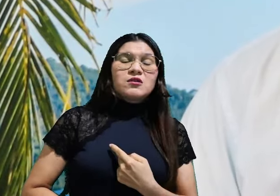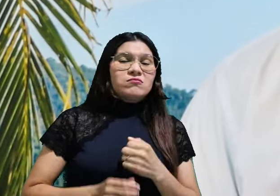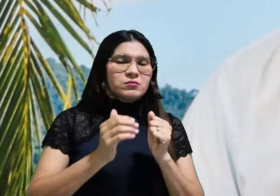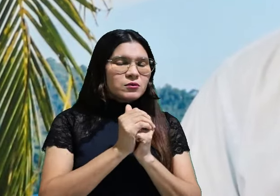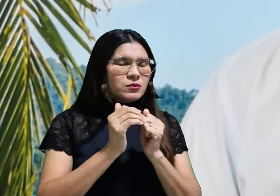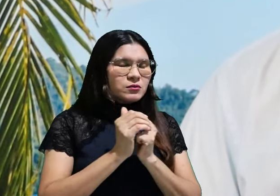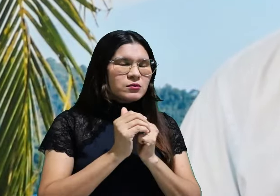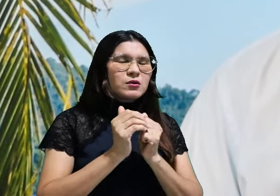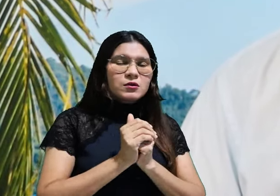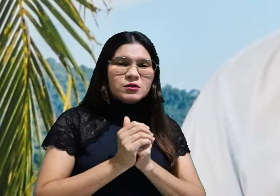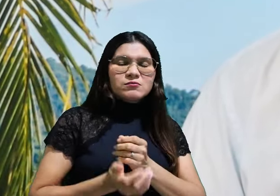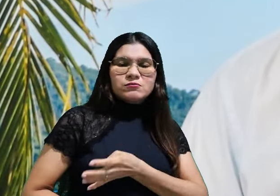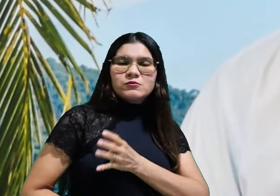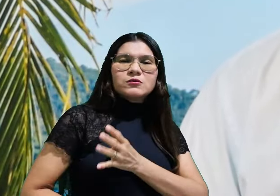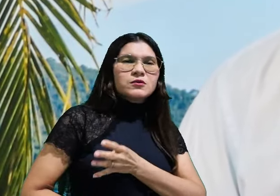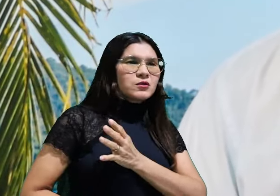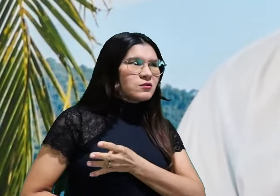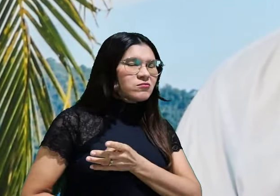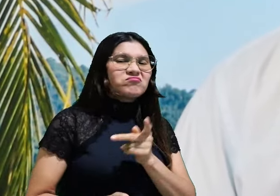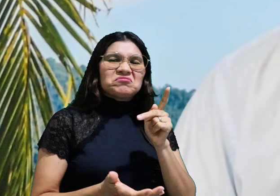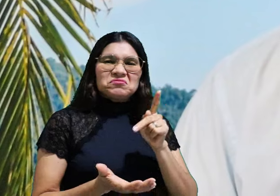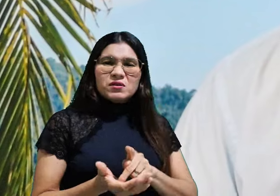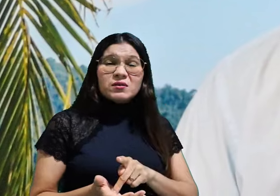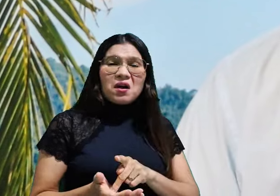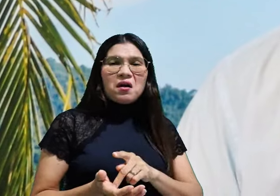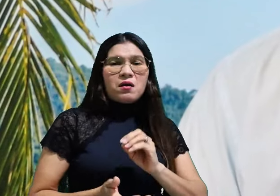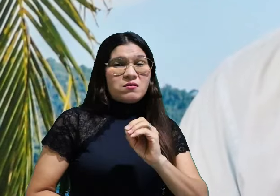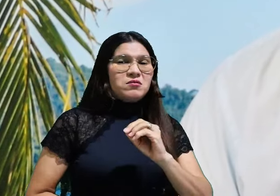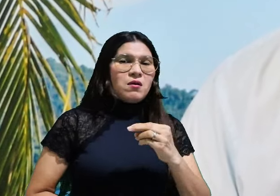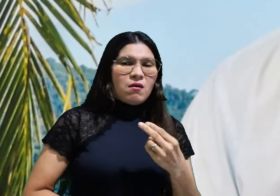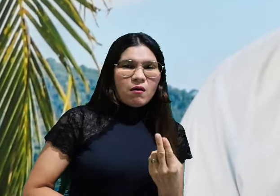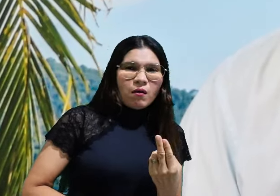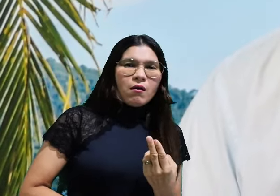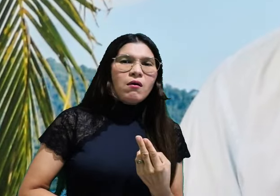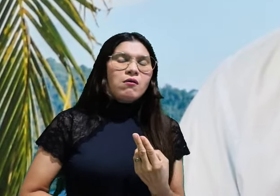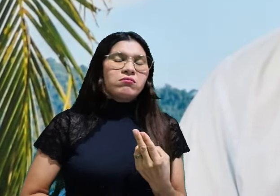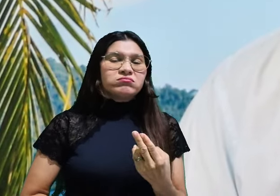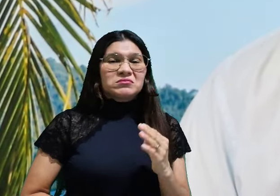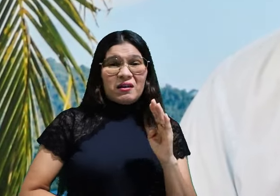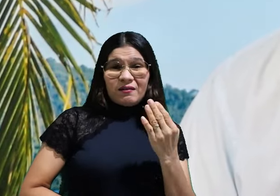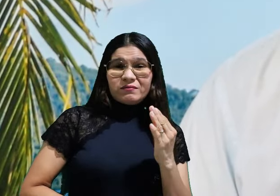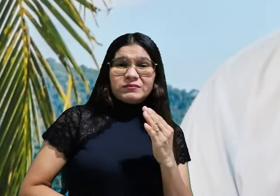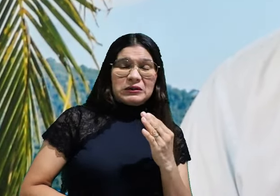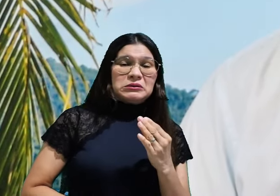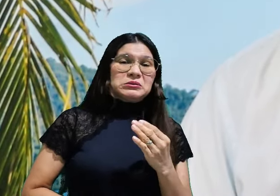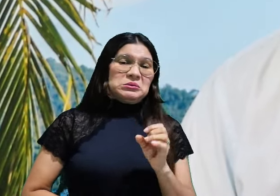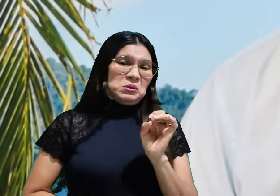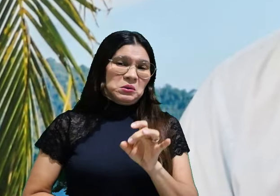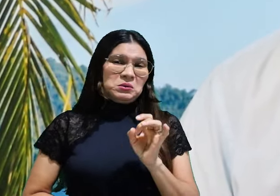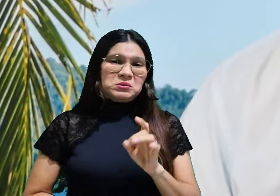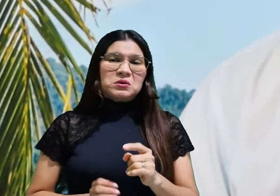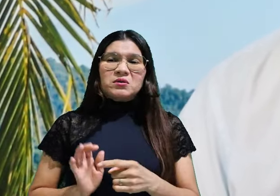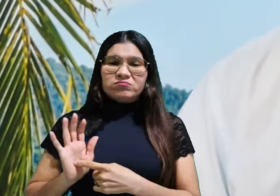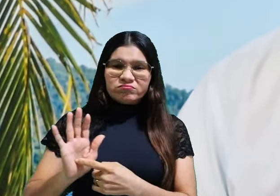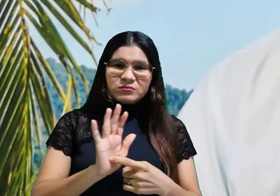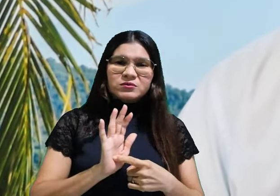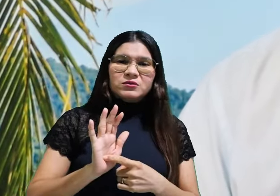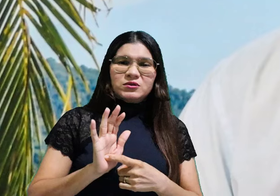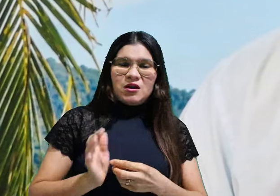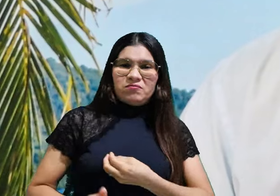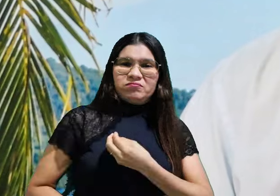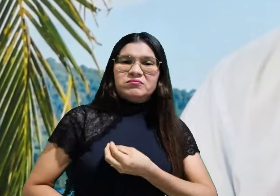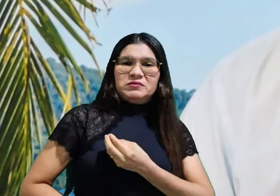orações brotam no coração contrito ou são apenas uma forma para tentar mostrar que somos